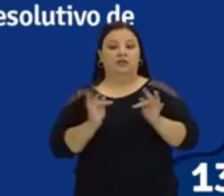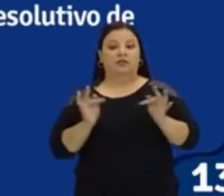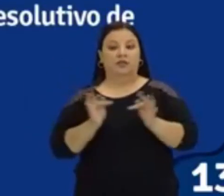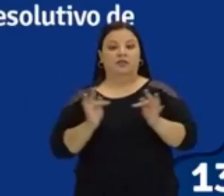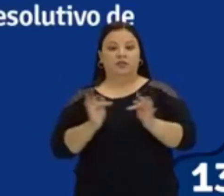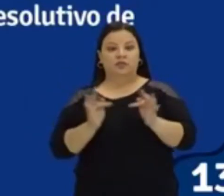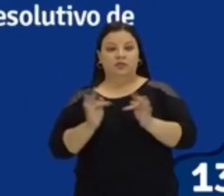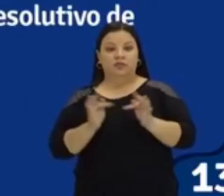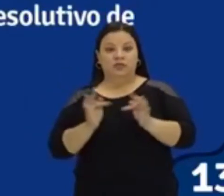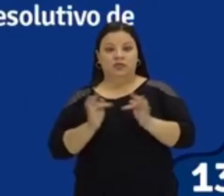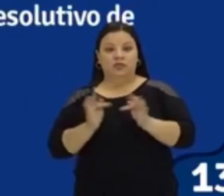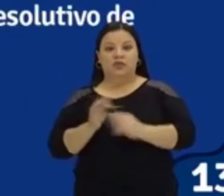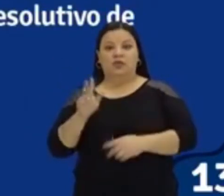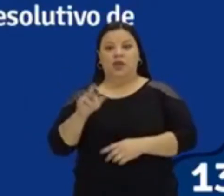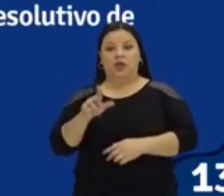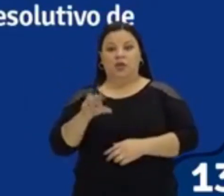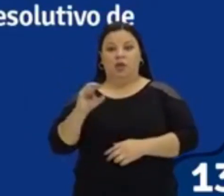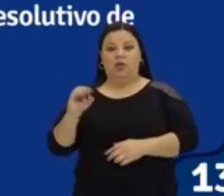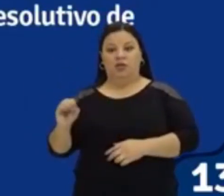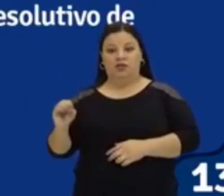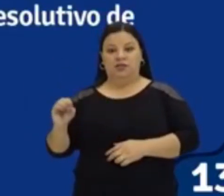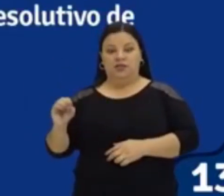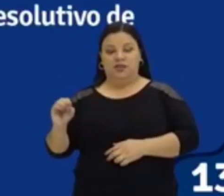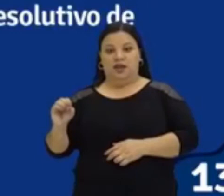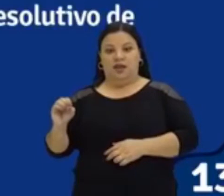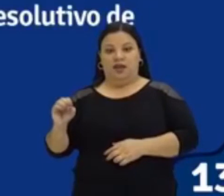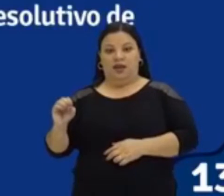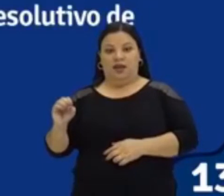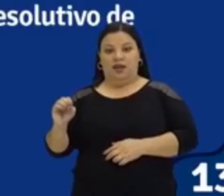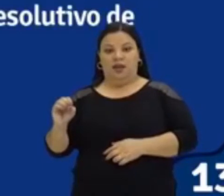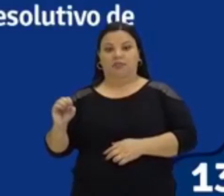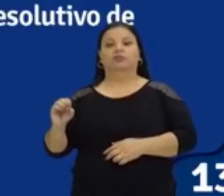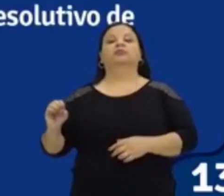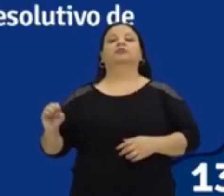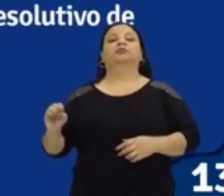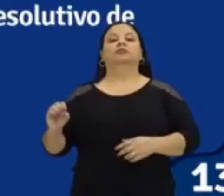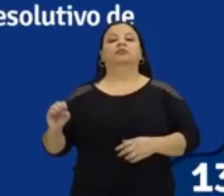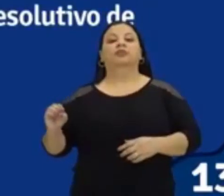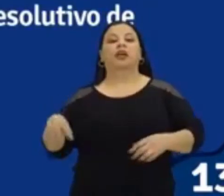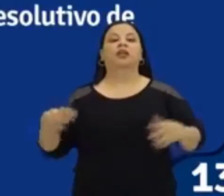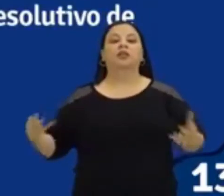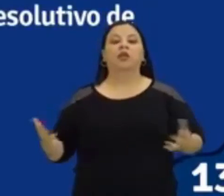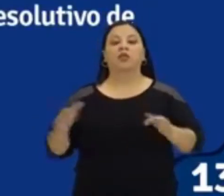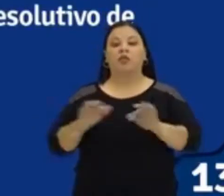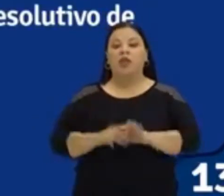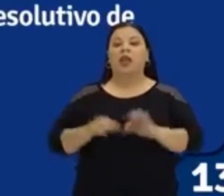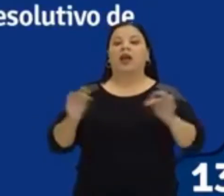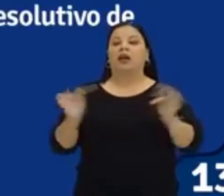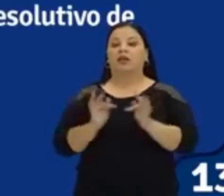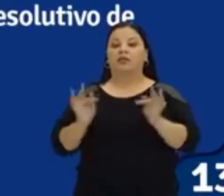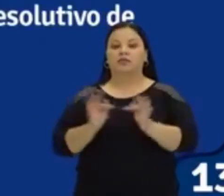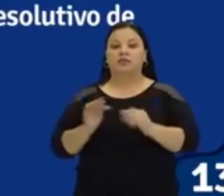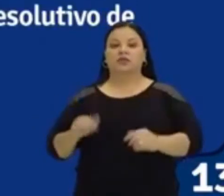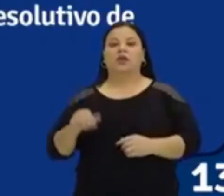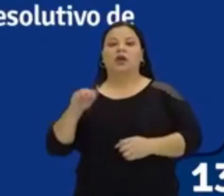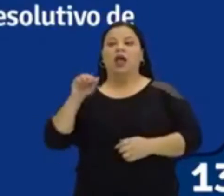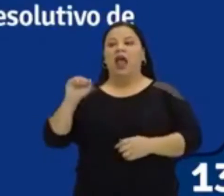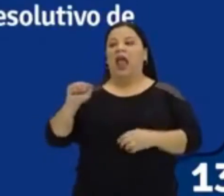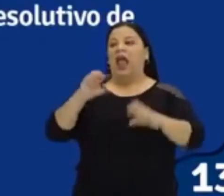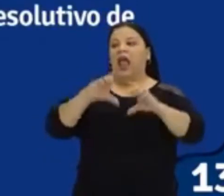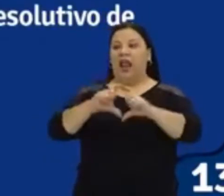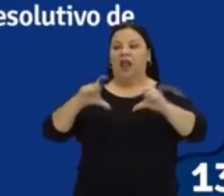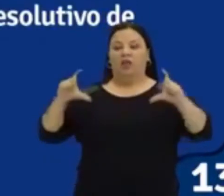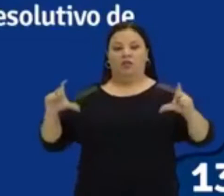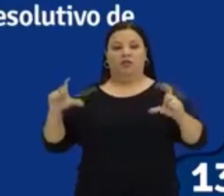é igual a zero, não é isso? Então, a gente vai ter essa equação do segundo grau e essa equação do segundo